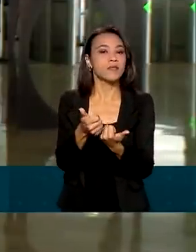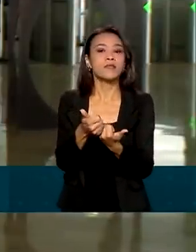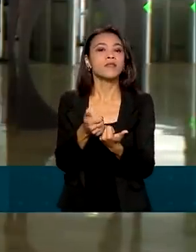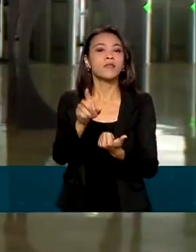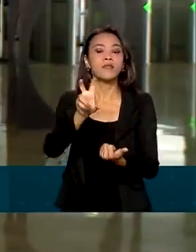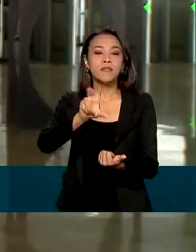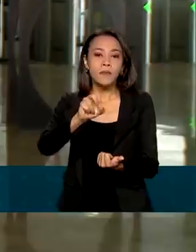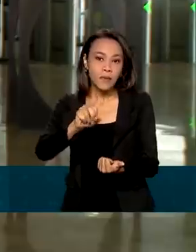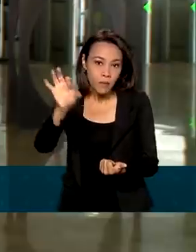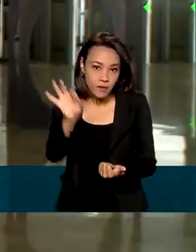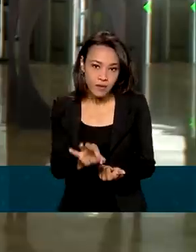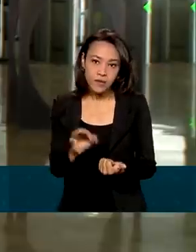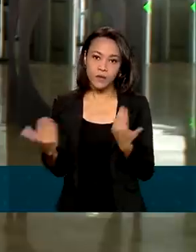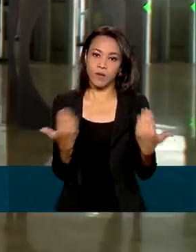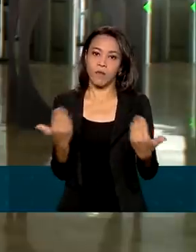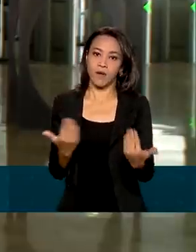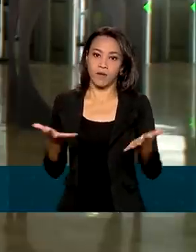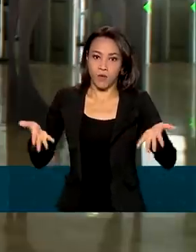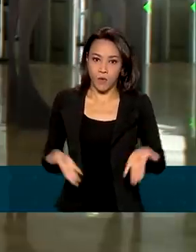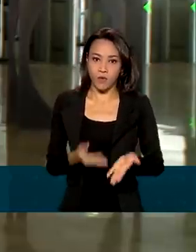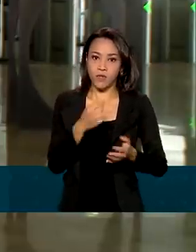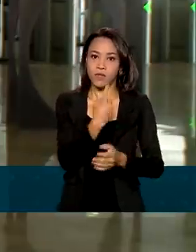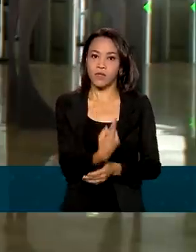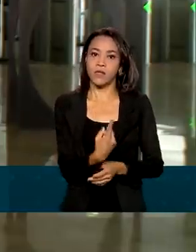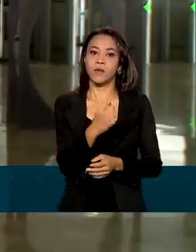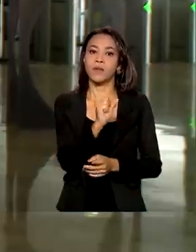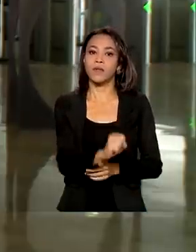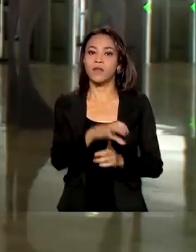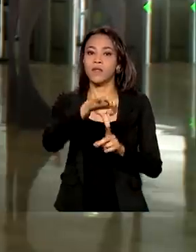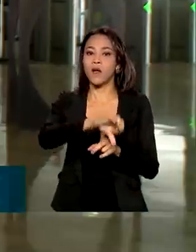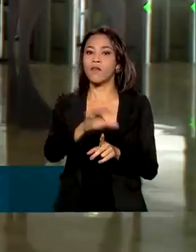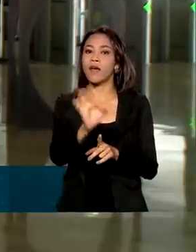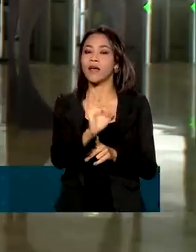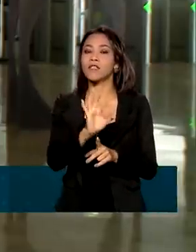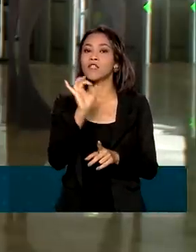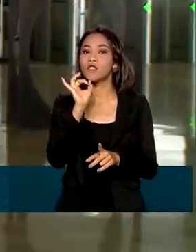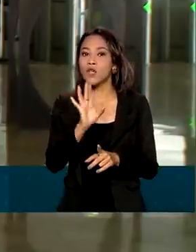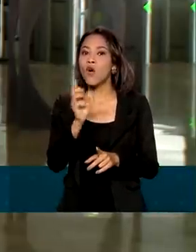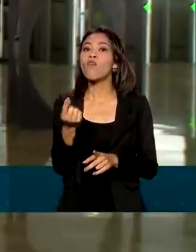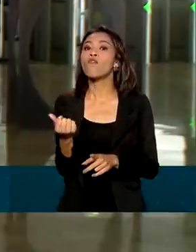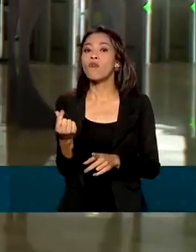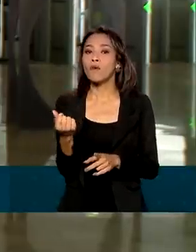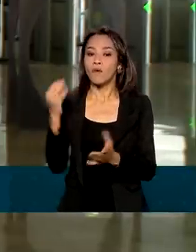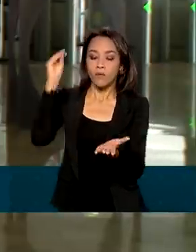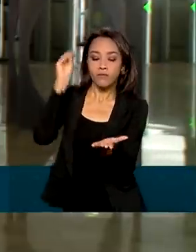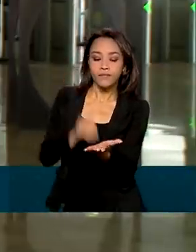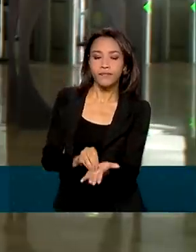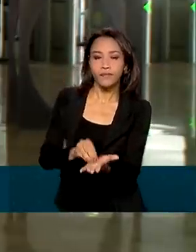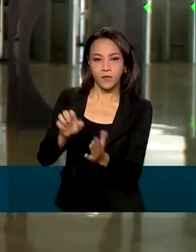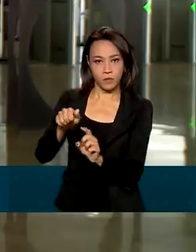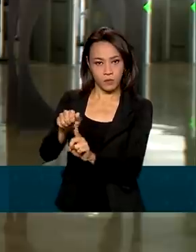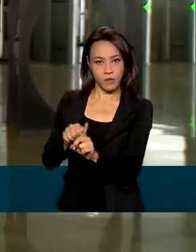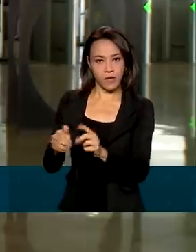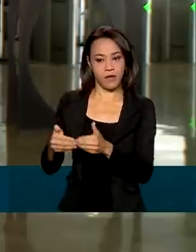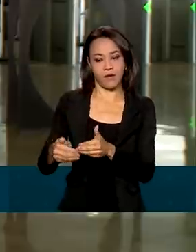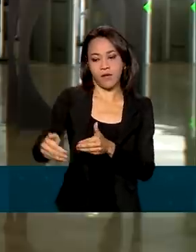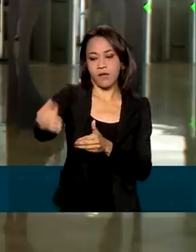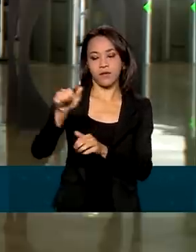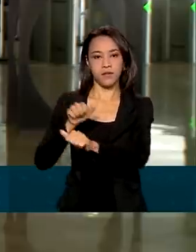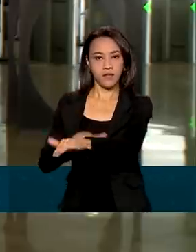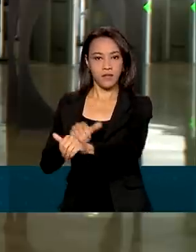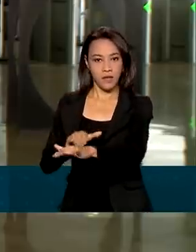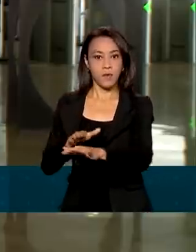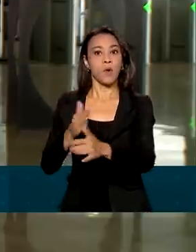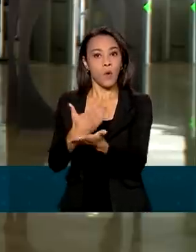relação aos atuais R$ 189, o valor só será definido em setembro. O Auxílio Brasil começa a ser